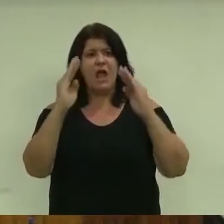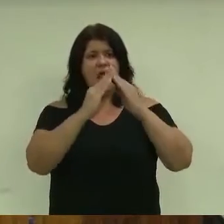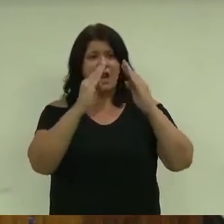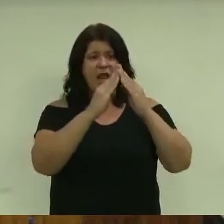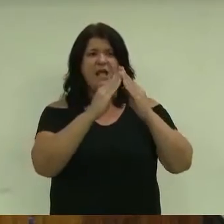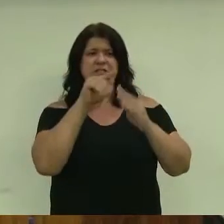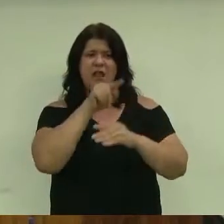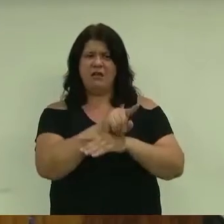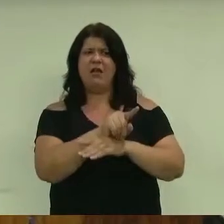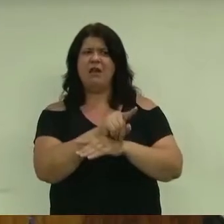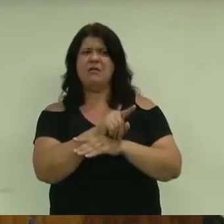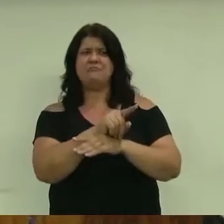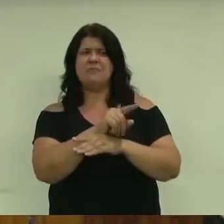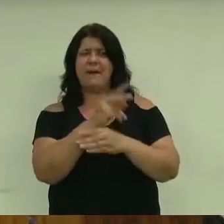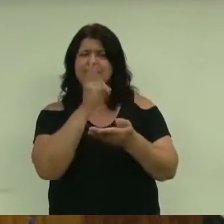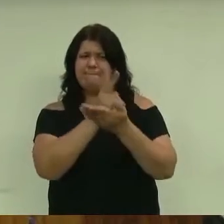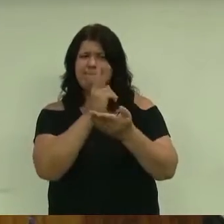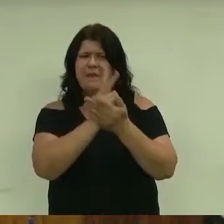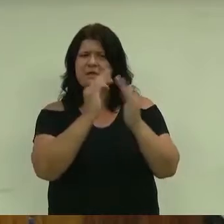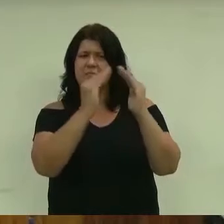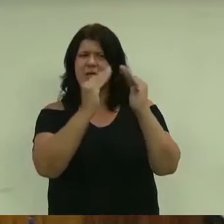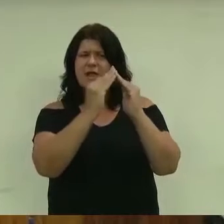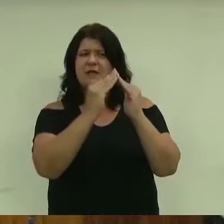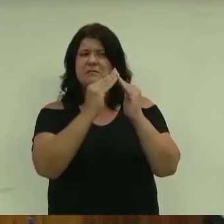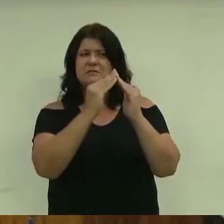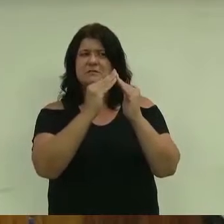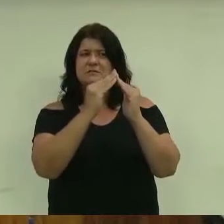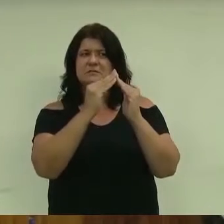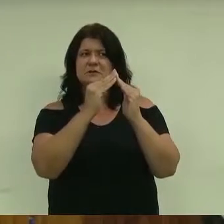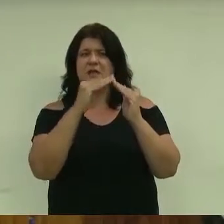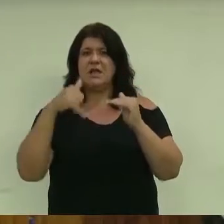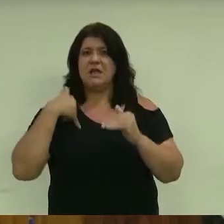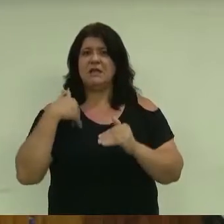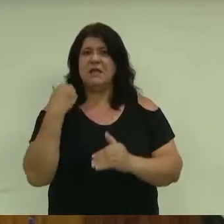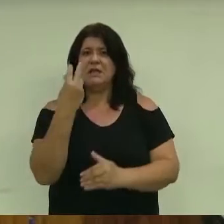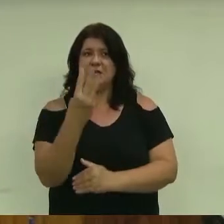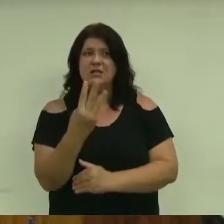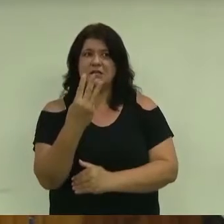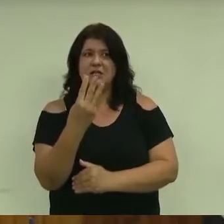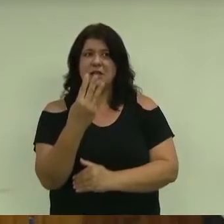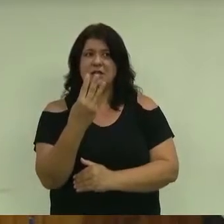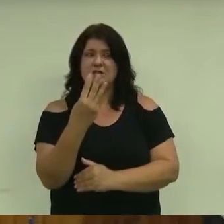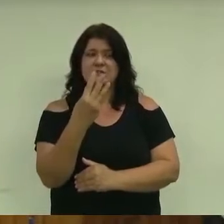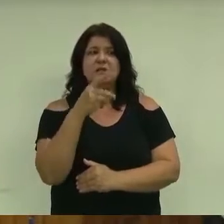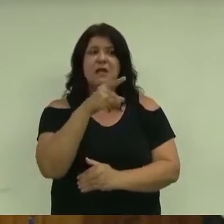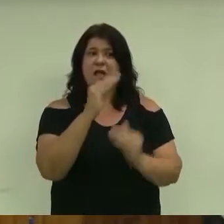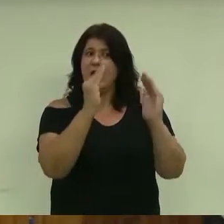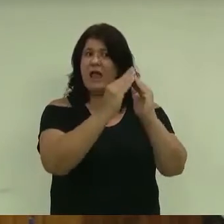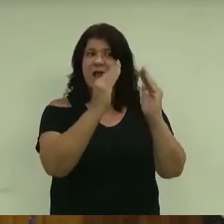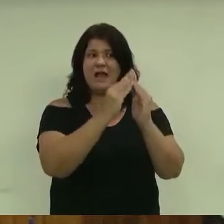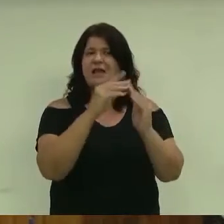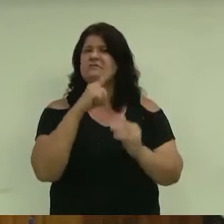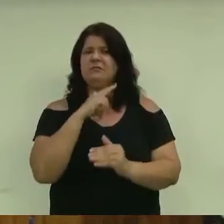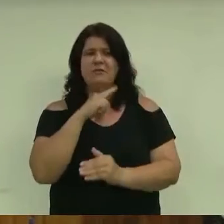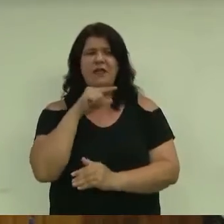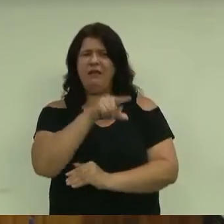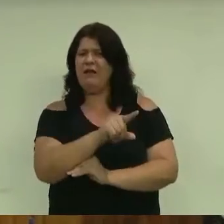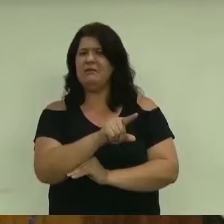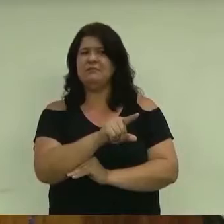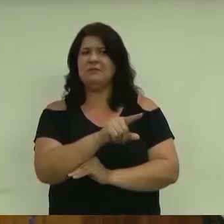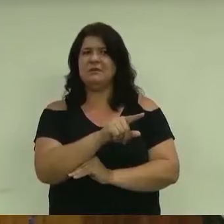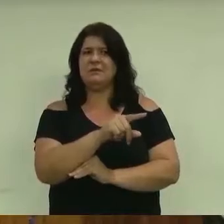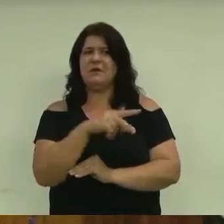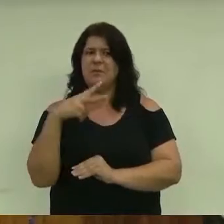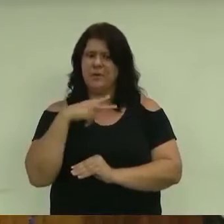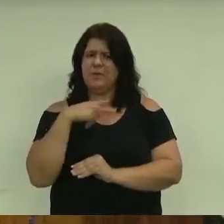mãe nasceu, que a minha mãe chegou aqui na Praia Grande com 3 anos de idade, minha família ainda tem esse imóvel ali na Avenida Irmãos Adornos. Então a gente